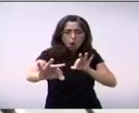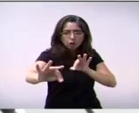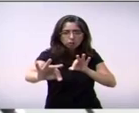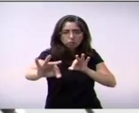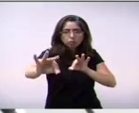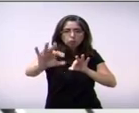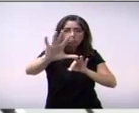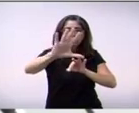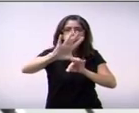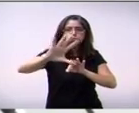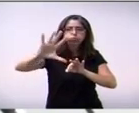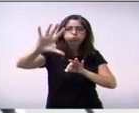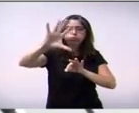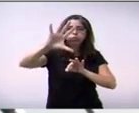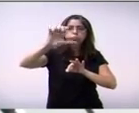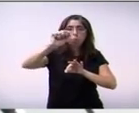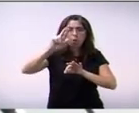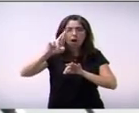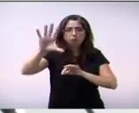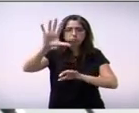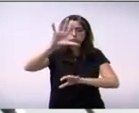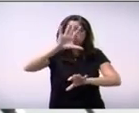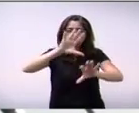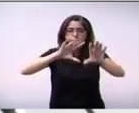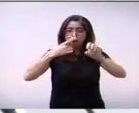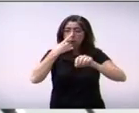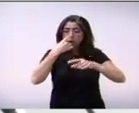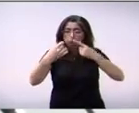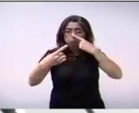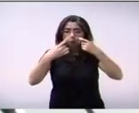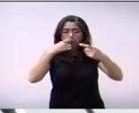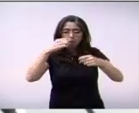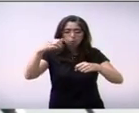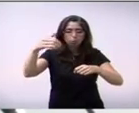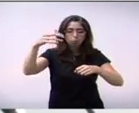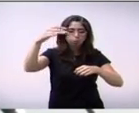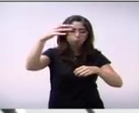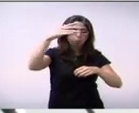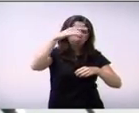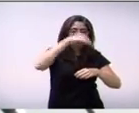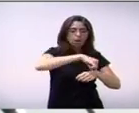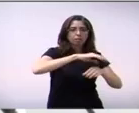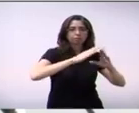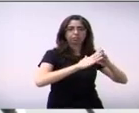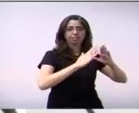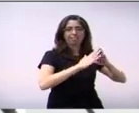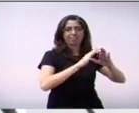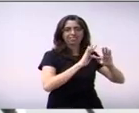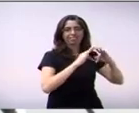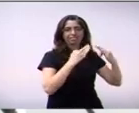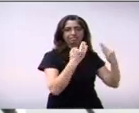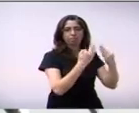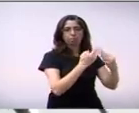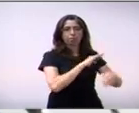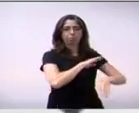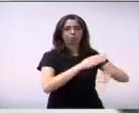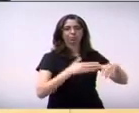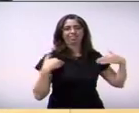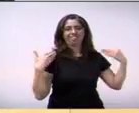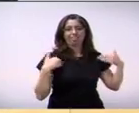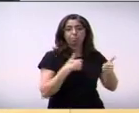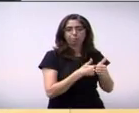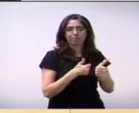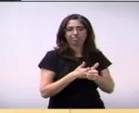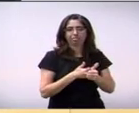Então, eu acho que, infelizmente, esse era o posicionamento que eu gostaria de passar, vereadores. Quero ser isso. Obrigado.